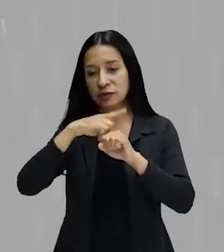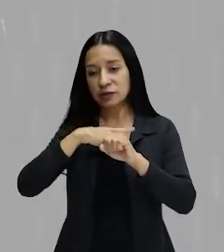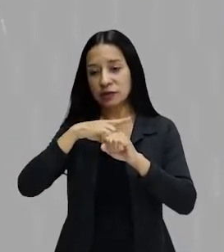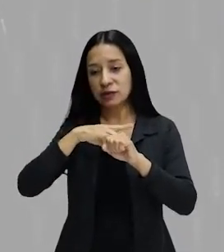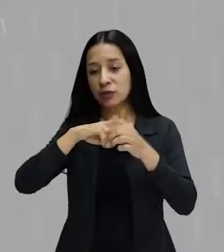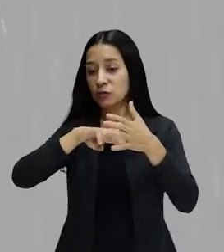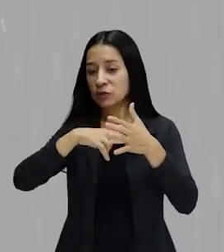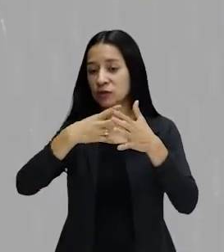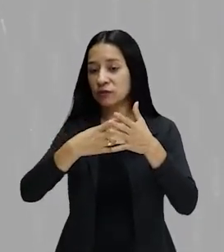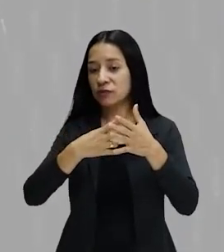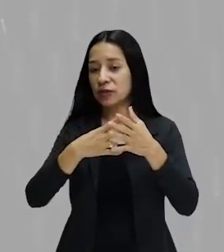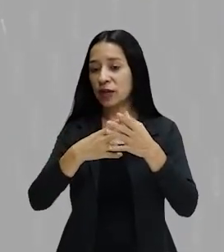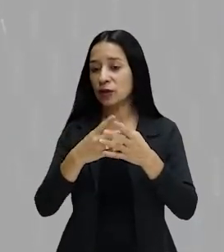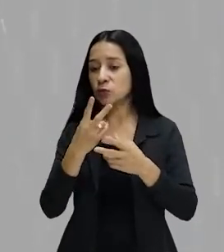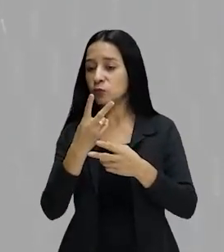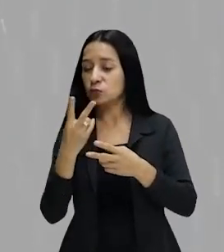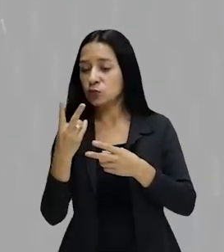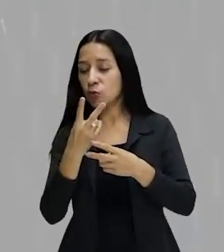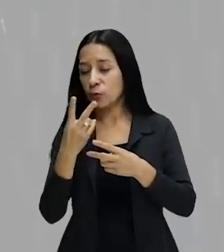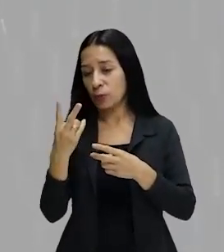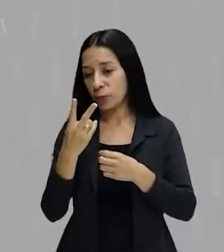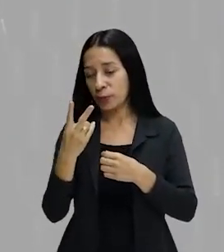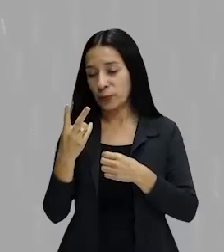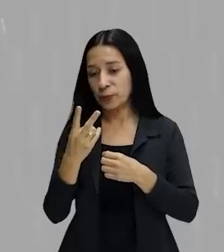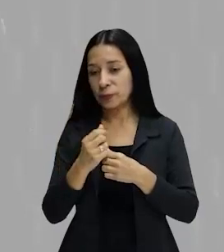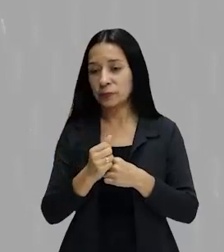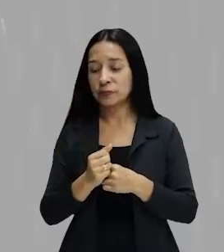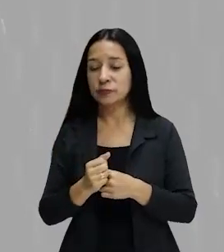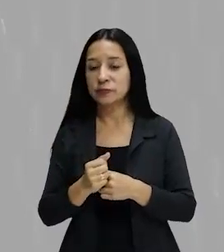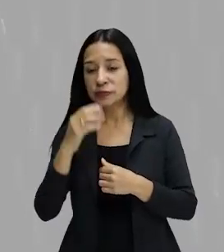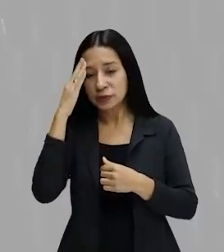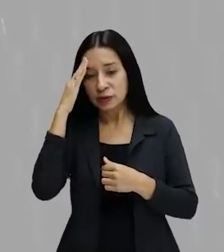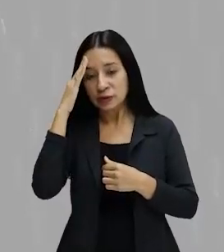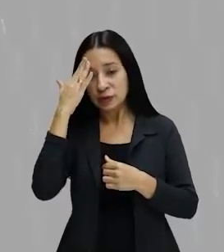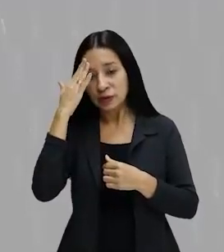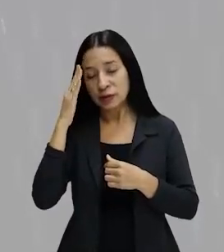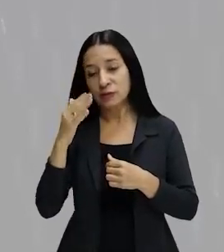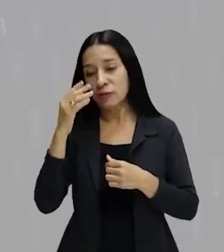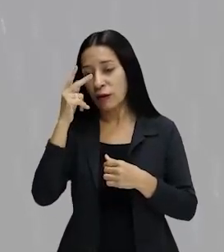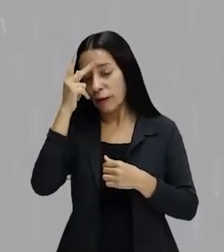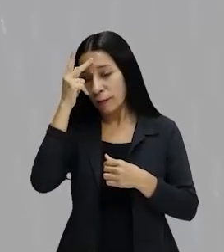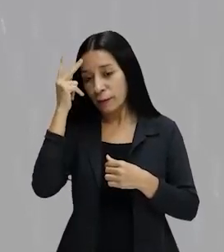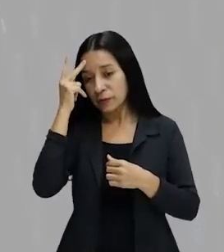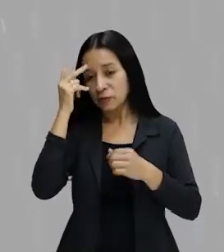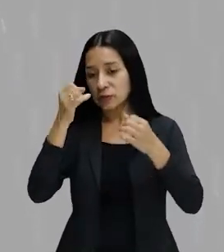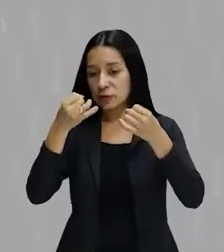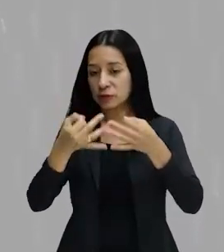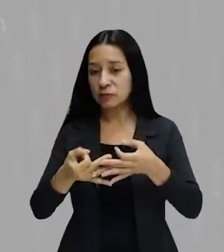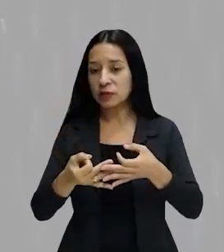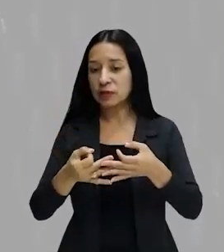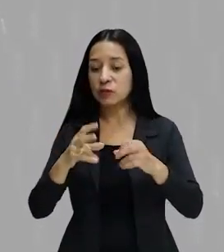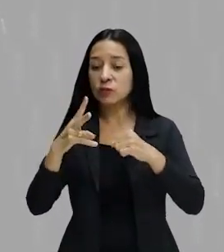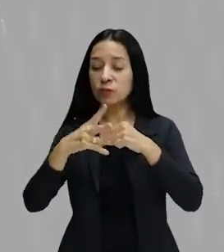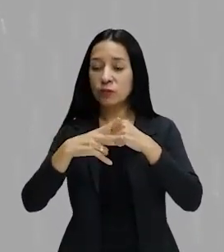destituir, ou de prestar um depoimento. Entenderam? O autor aqui está falando do verbo depor. Está certo?